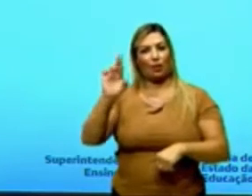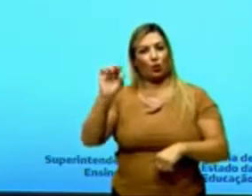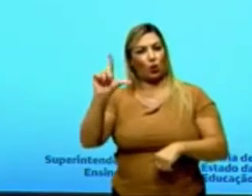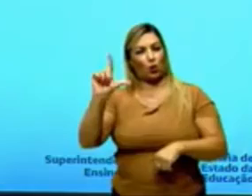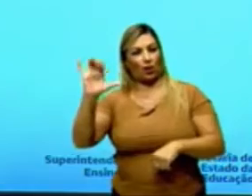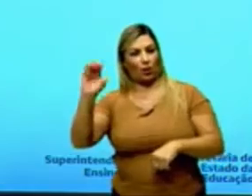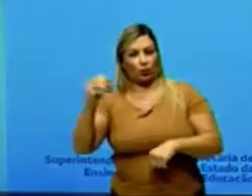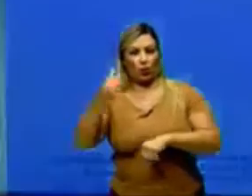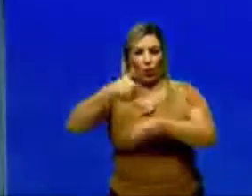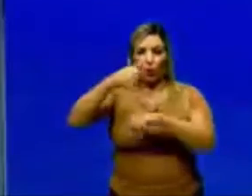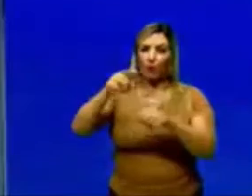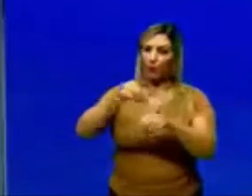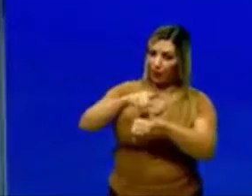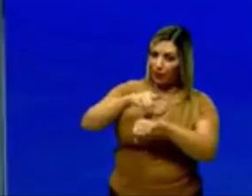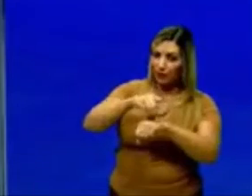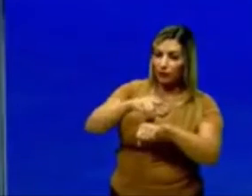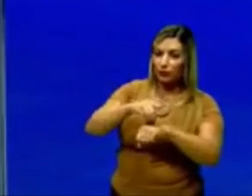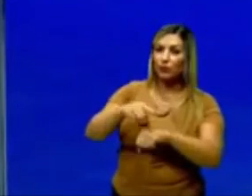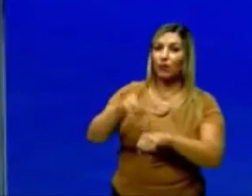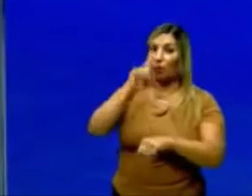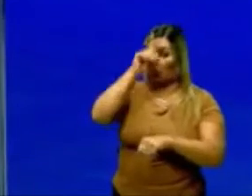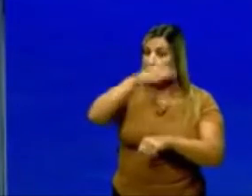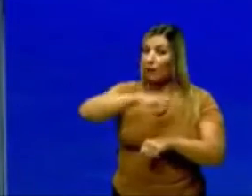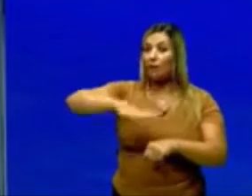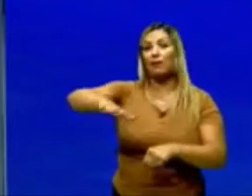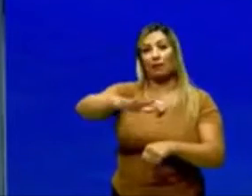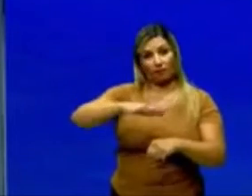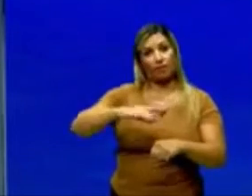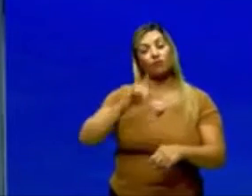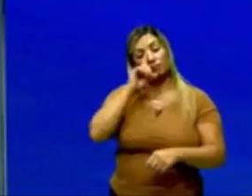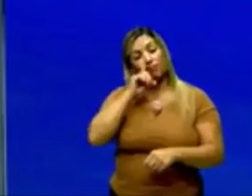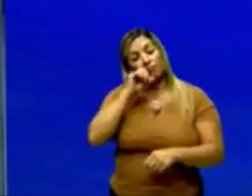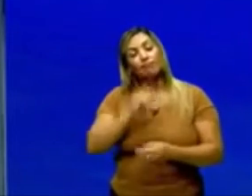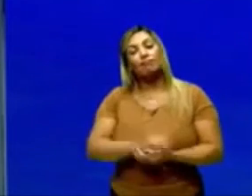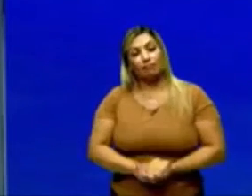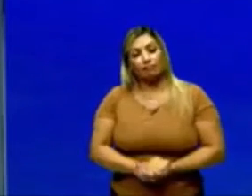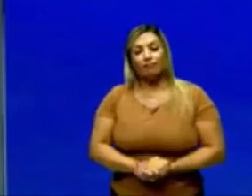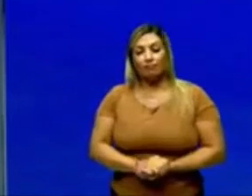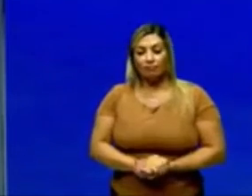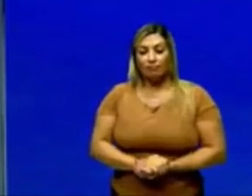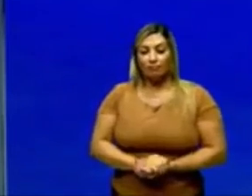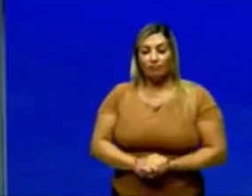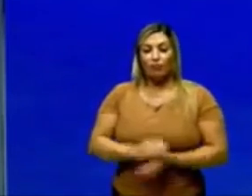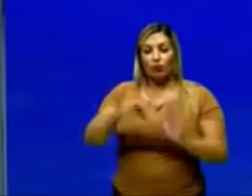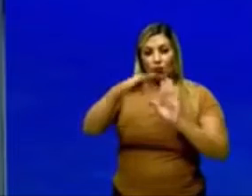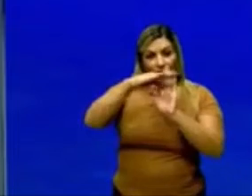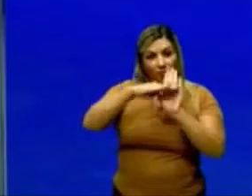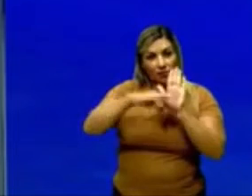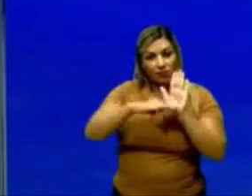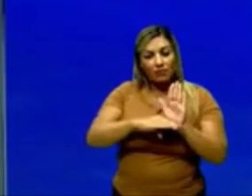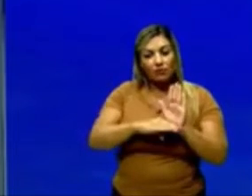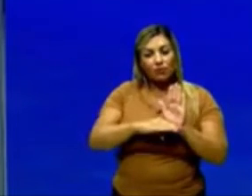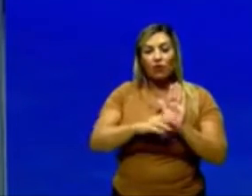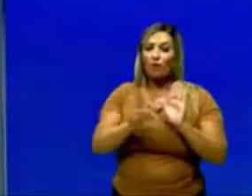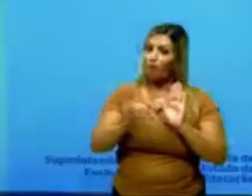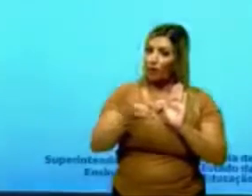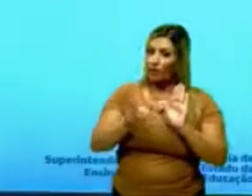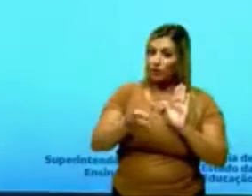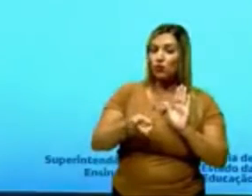quando eu falo em termos ambientais. E esses plásticos, eles podem ser classificados em termofixos ou